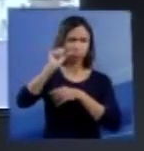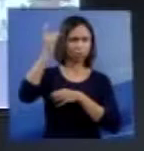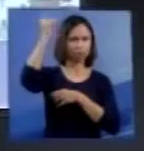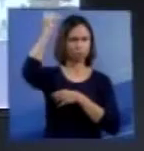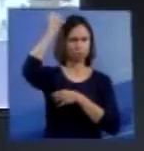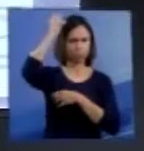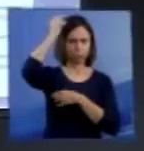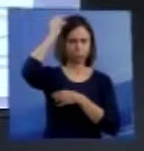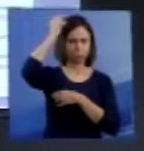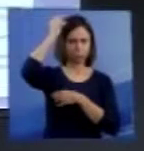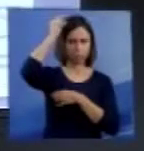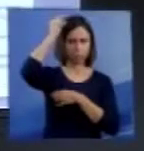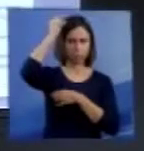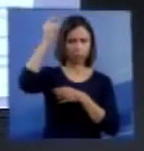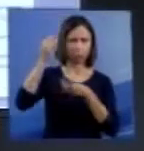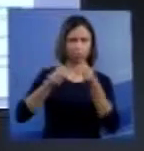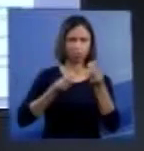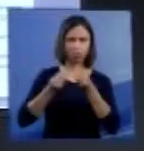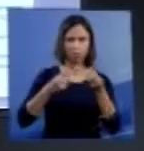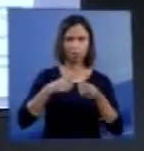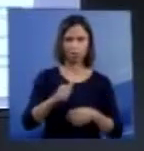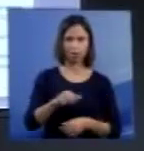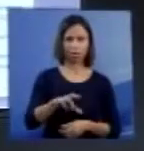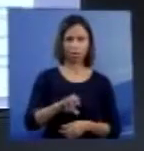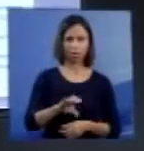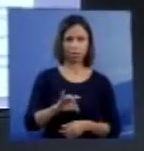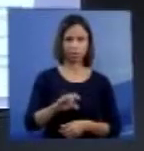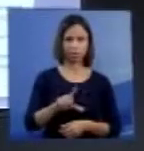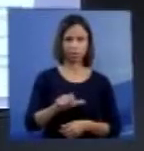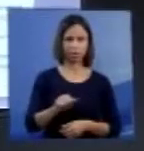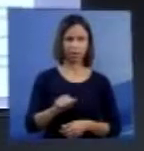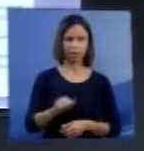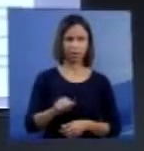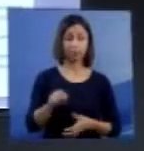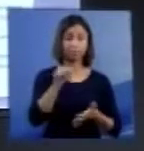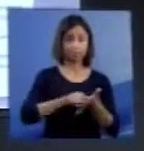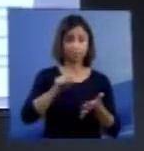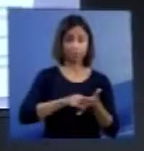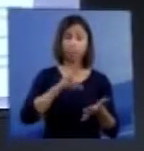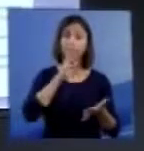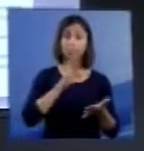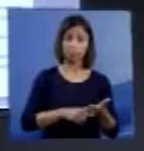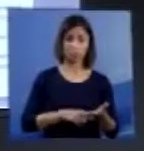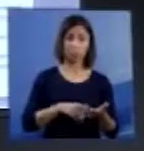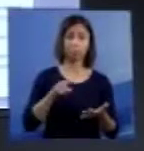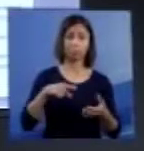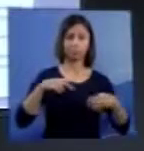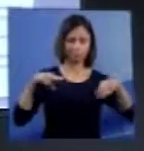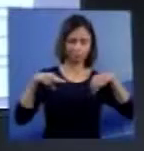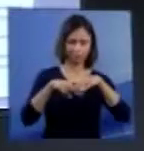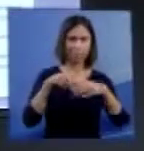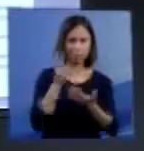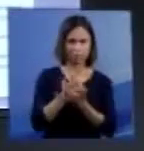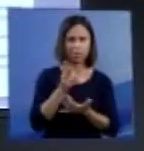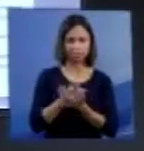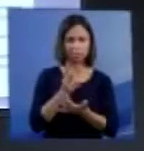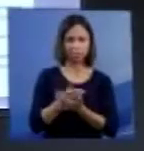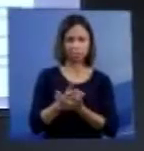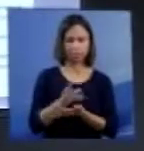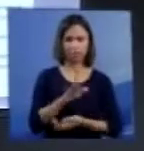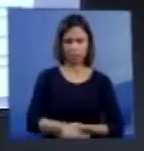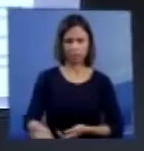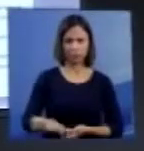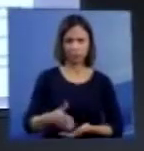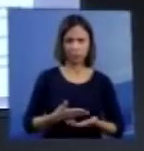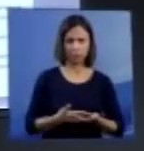característica dessa afecção à anencefalia. O laudo da ressonância nuclear magnética dessa mesma paciente ao